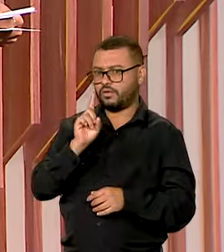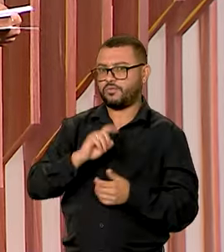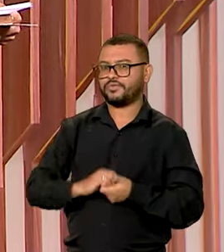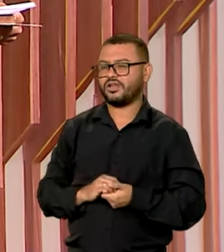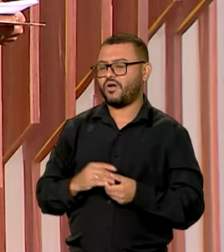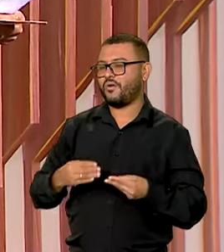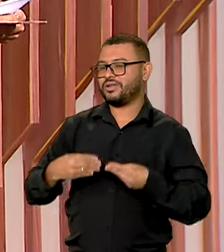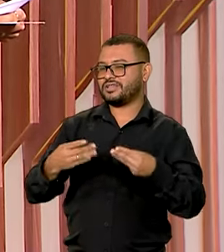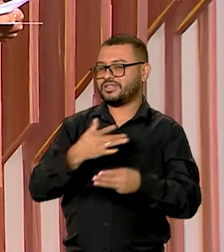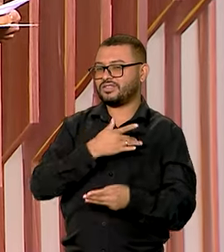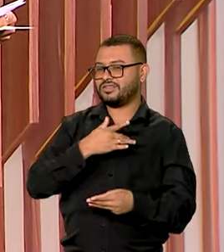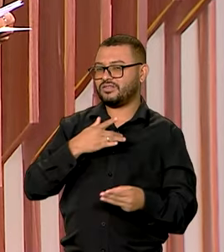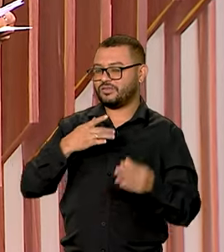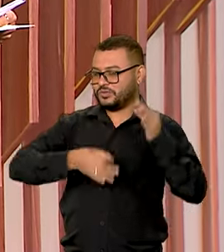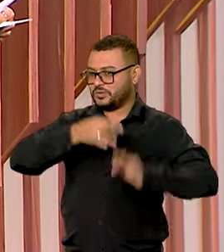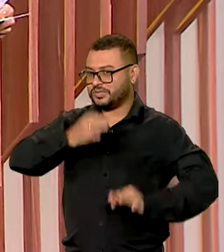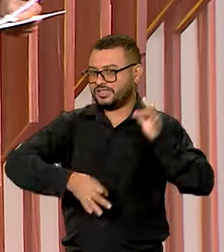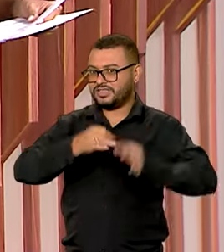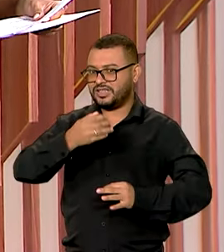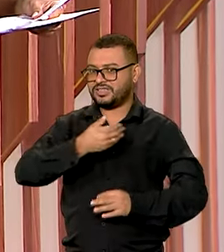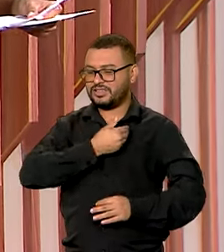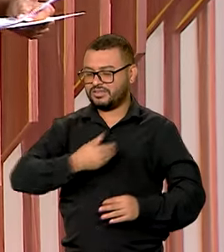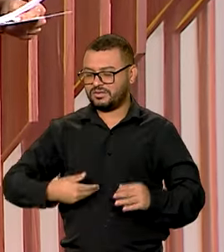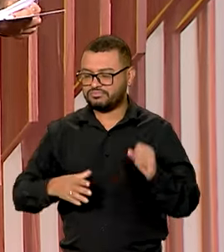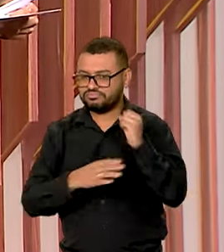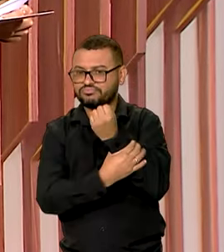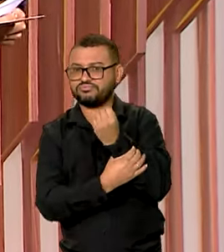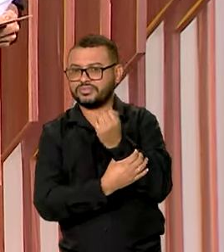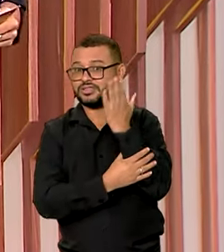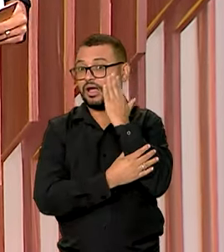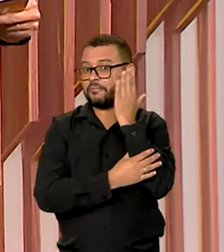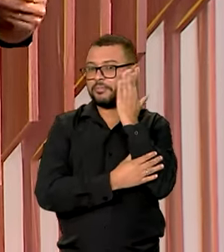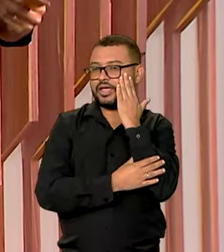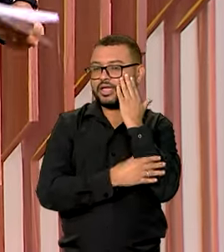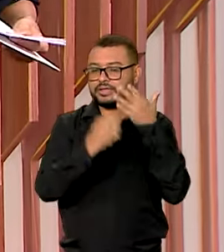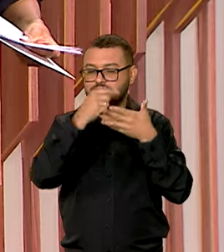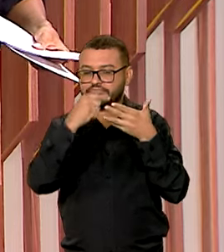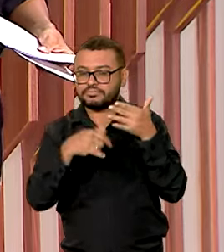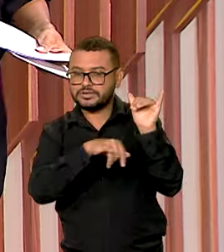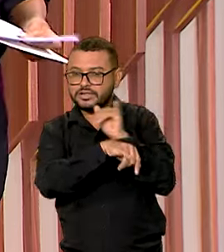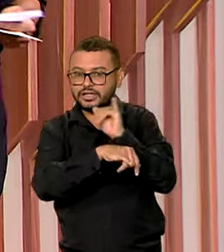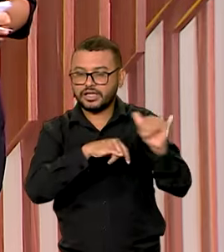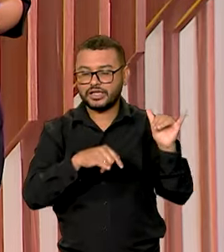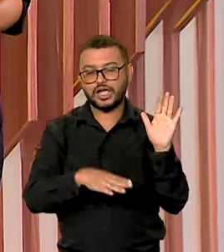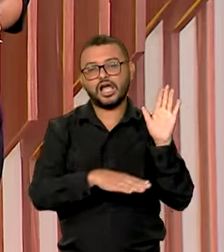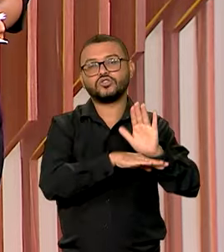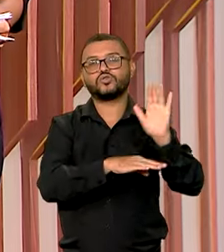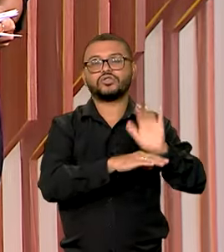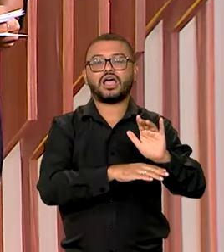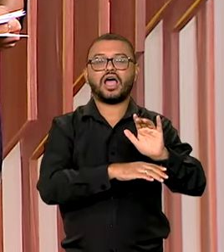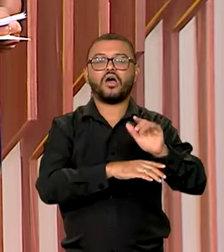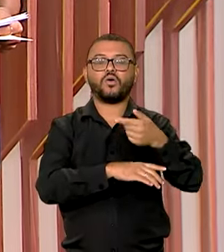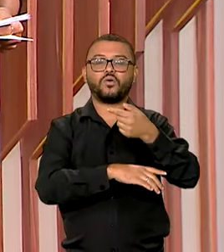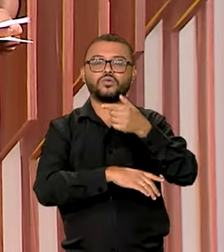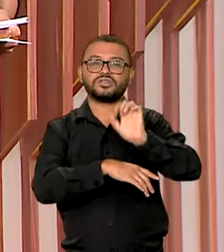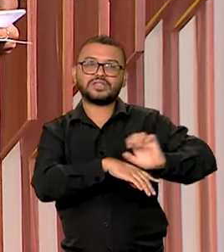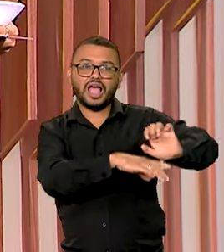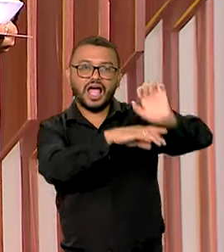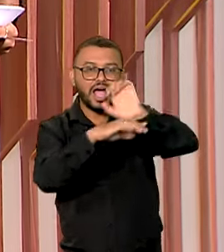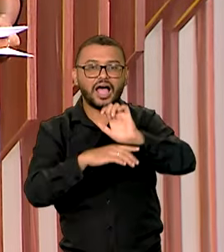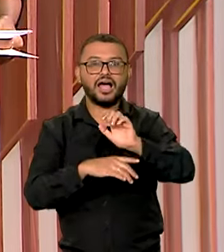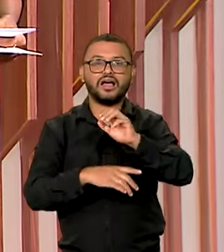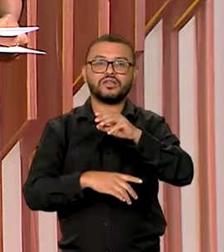Justiça e Segurança Pública apresentou uma série de novos mecanismos para ajudar os estados e o DF a usar